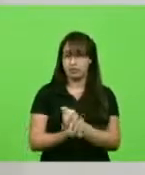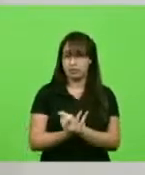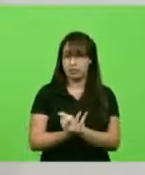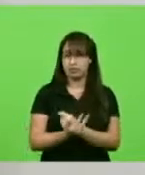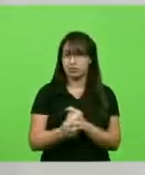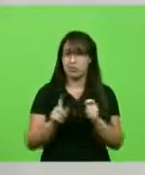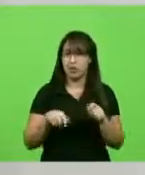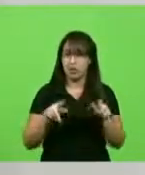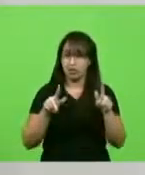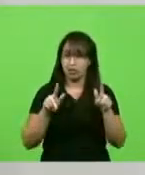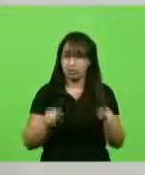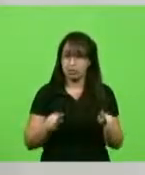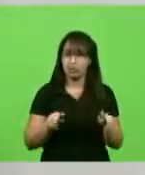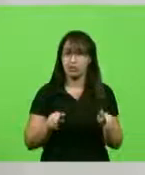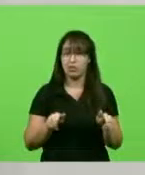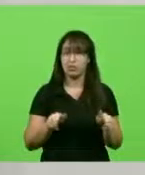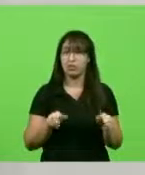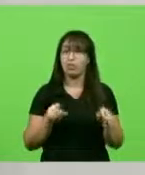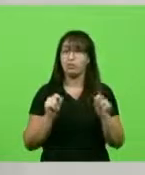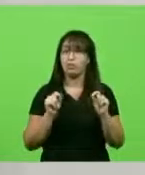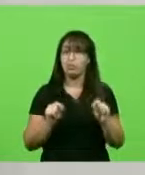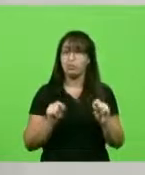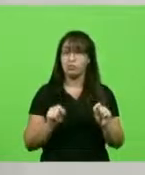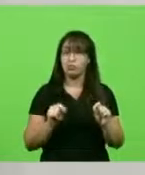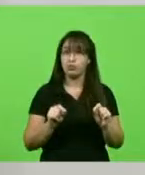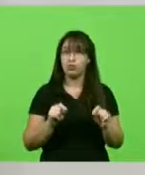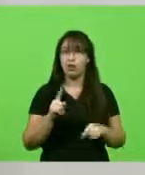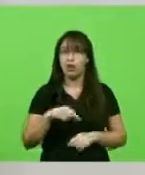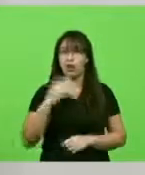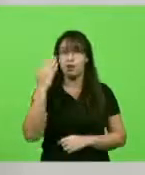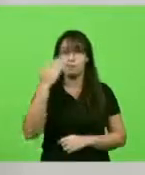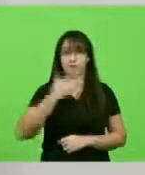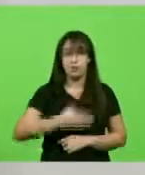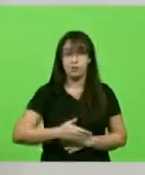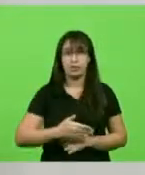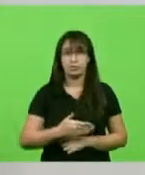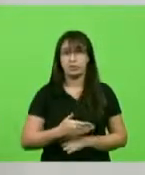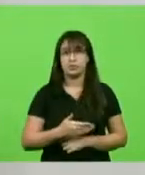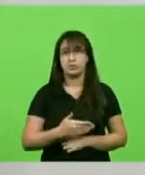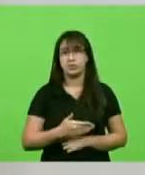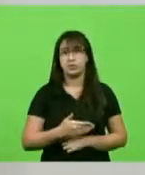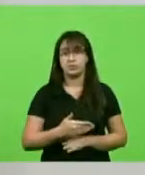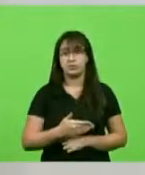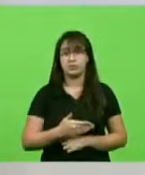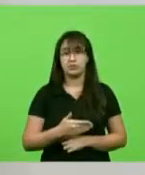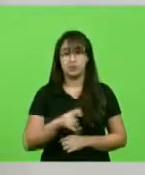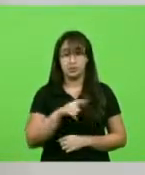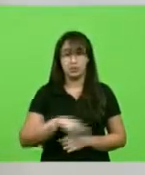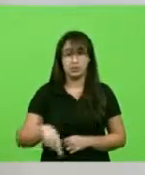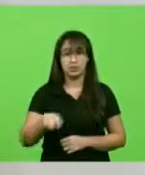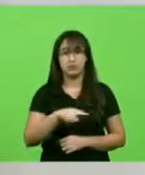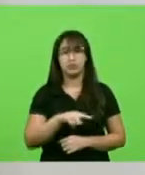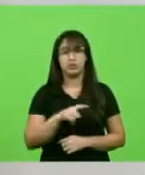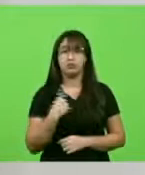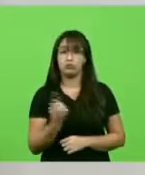Ou seja, é mais uma prova de que nós precisamos